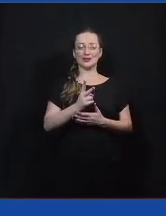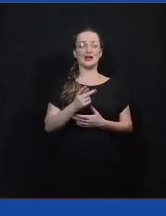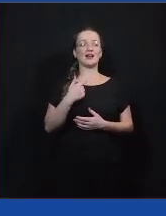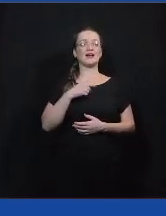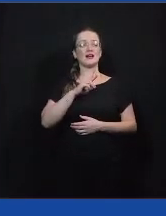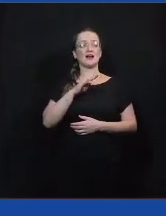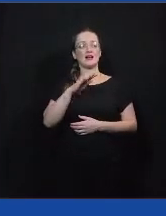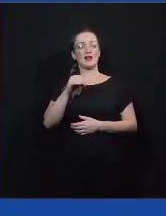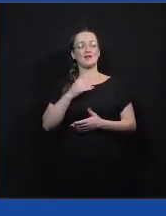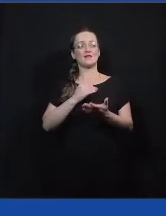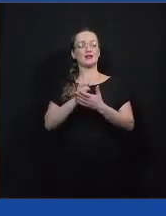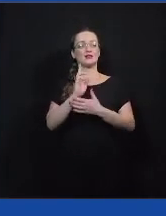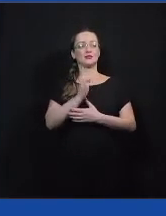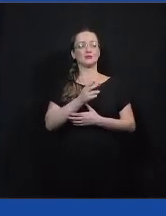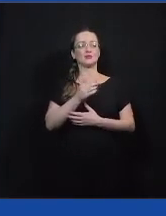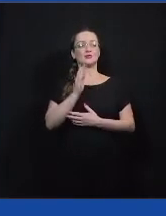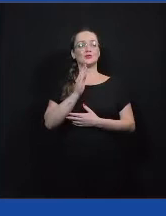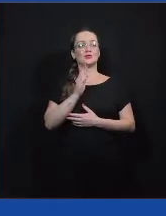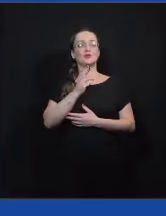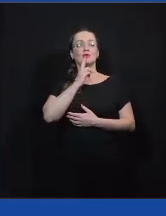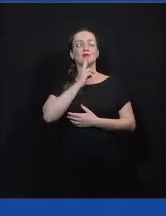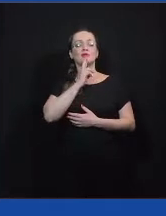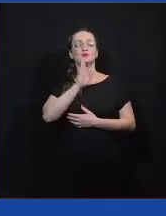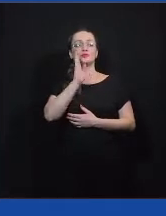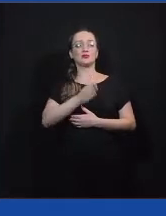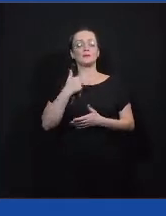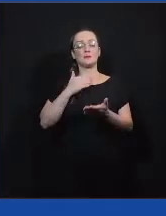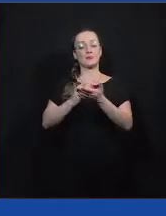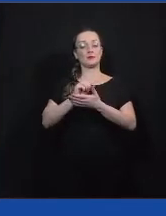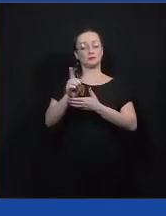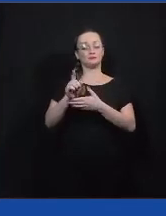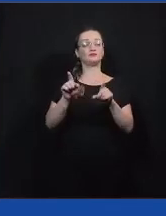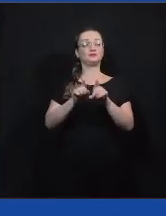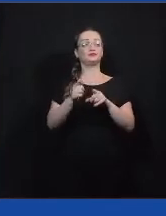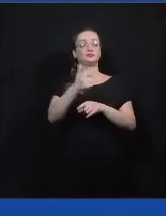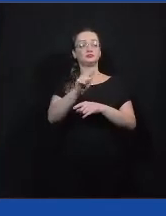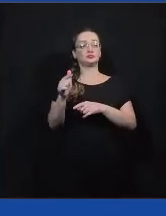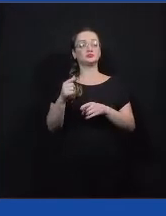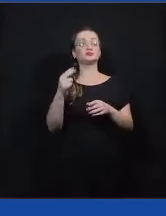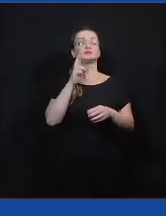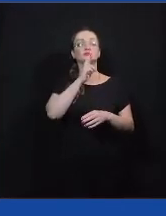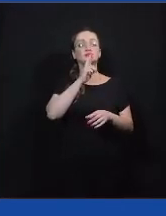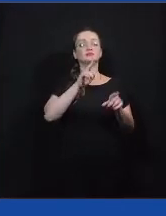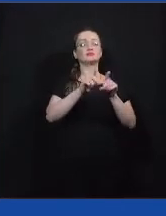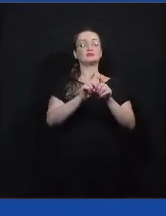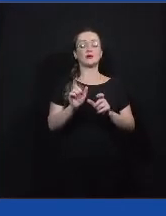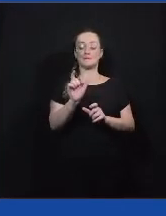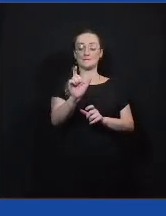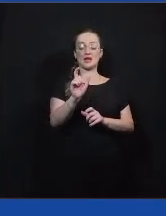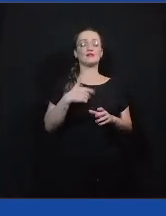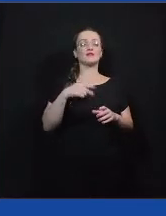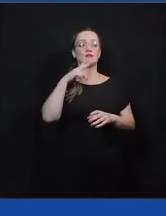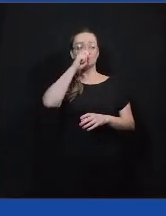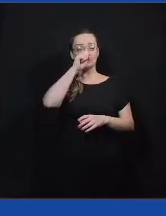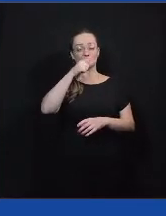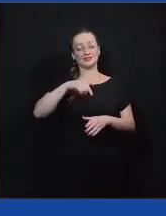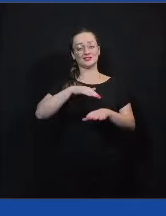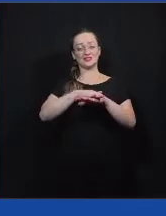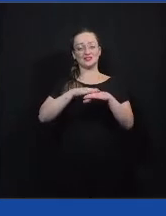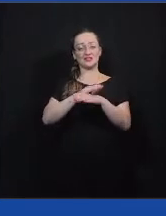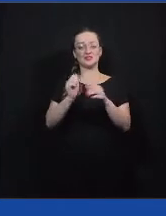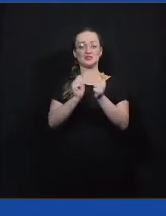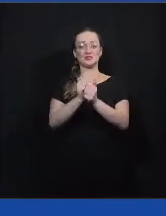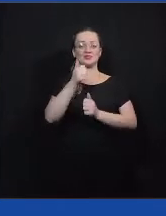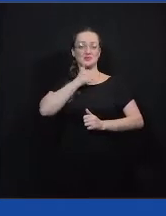começar por ela, tá bom? Mas, antes, eu queria lembrar todo mundo para responder o Mentimeter lá, uma palavra que está ficando forte da conversa com as